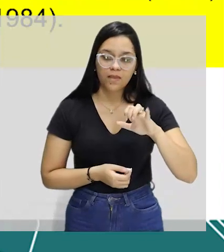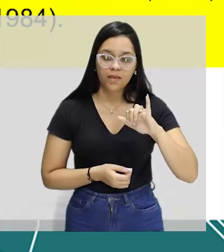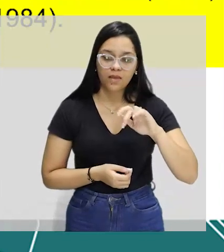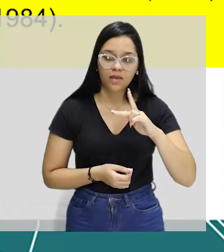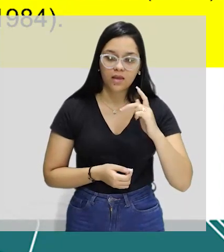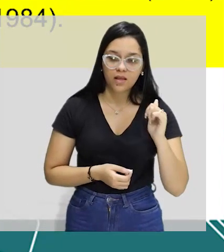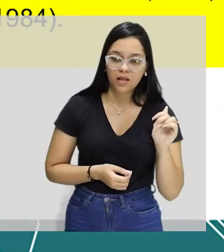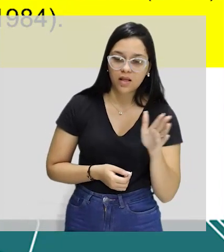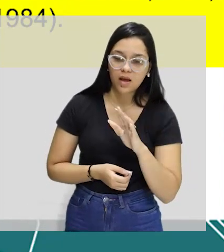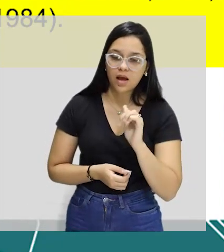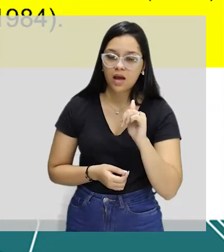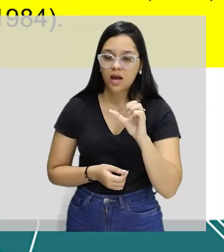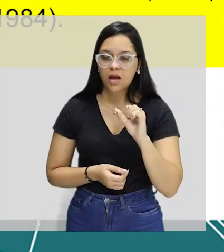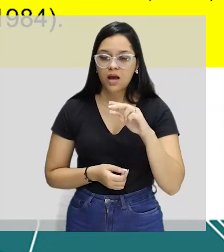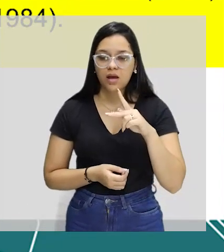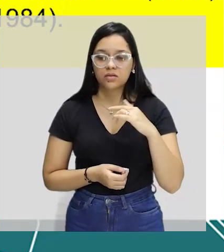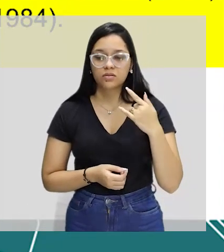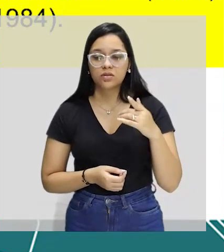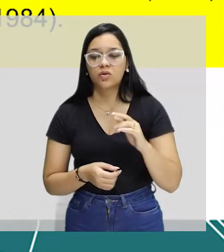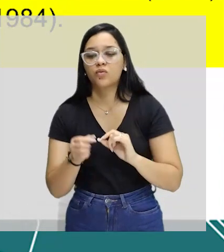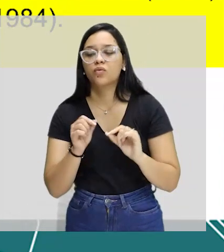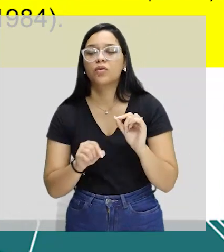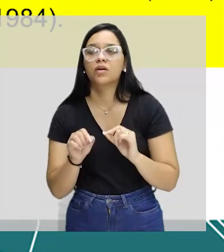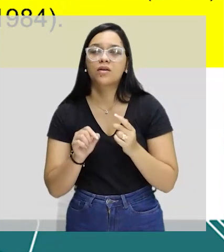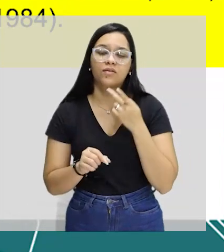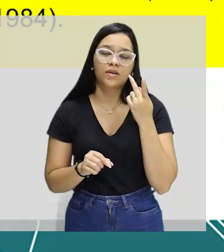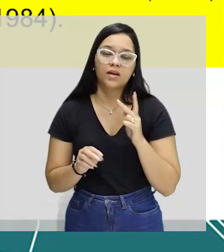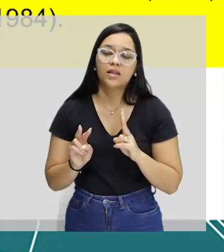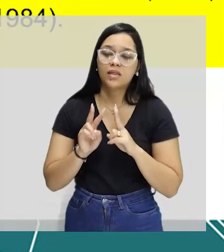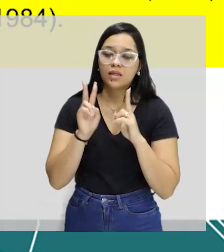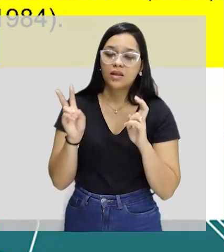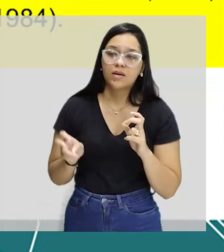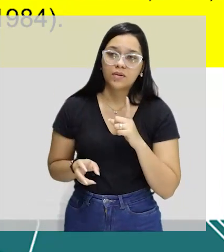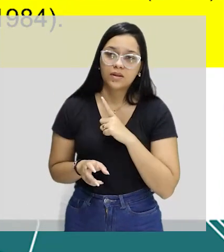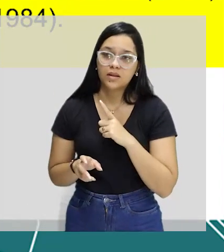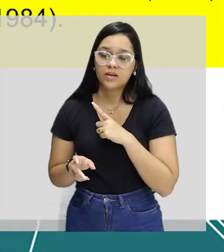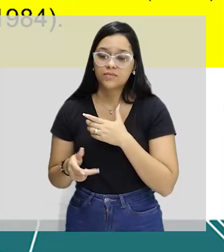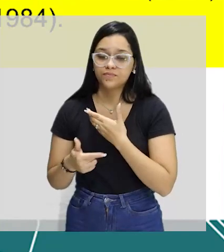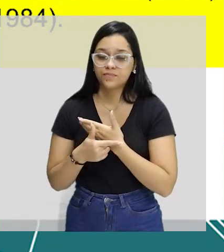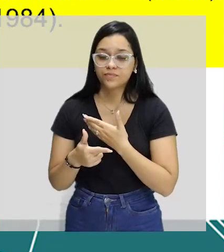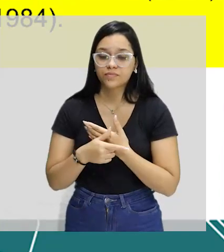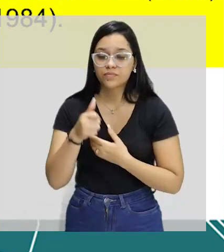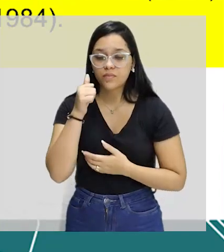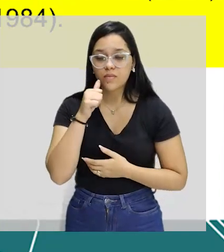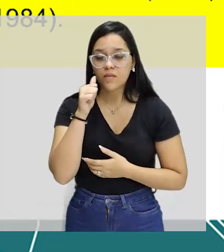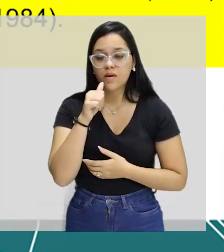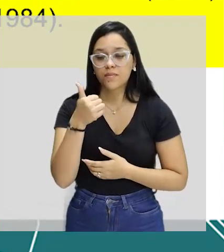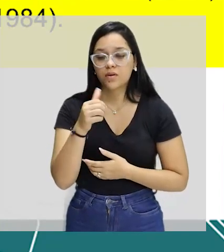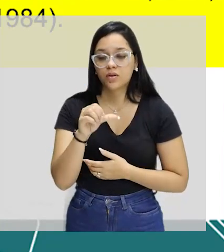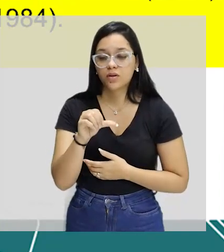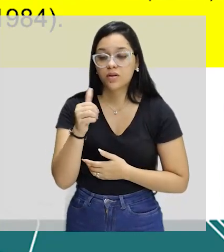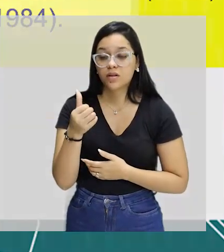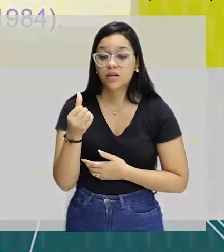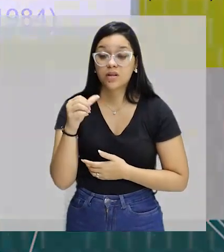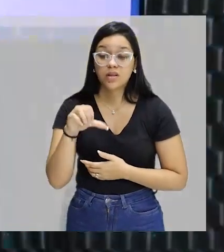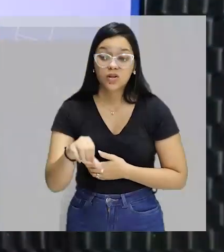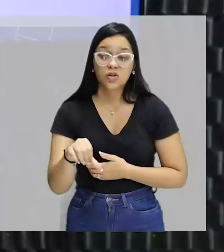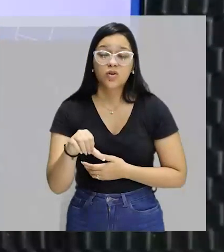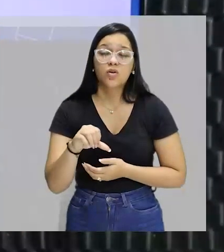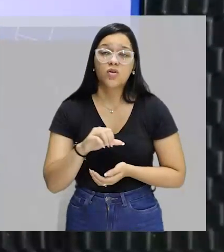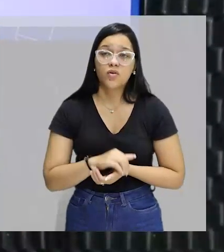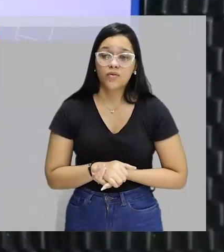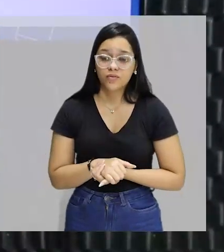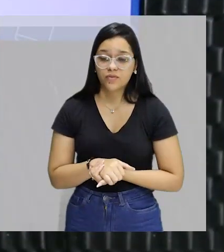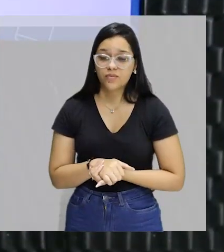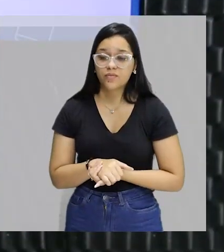muda a cara da dramaturgia quando ela fala sobre o papel da mulher na sociedade em 1969 e